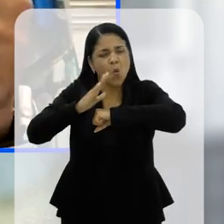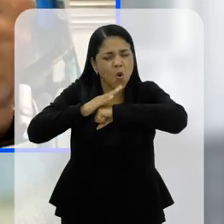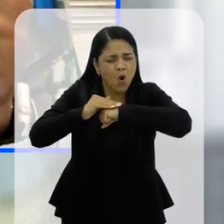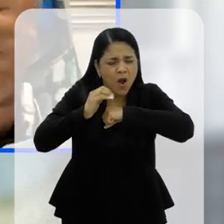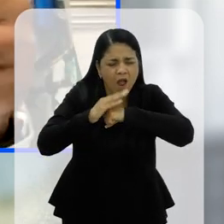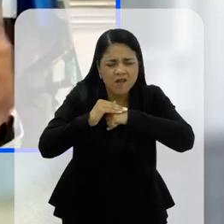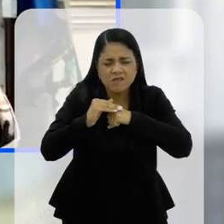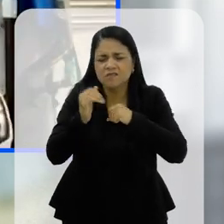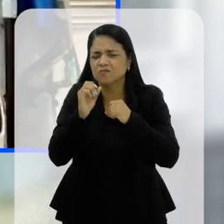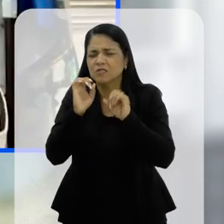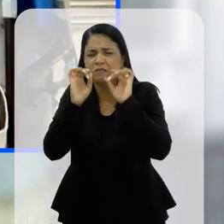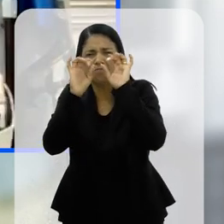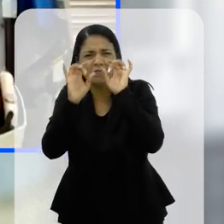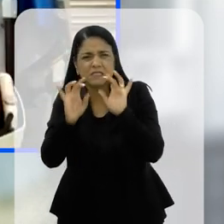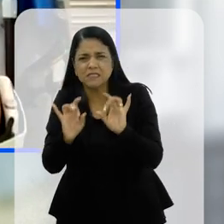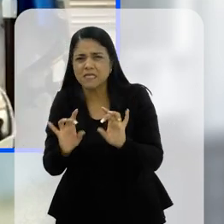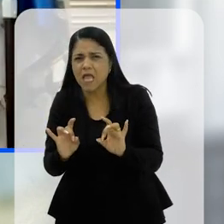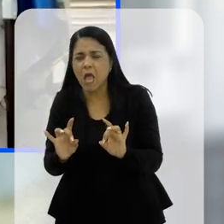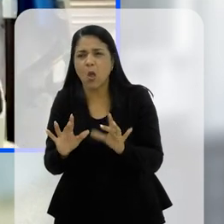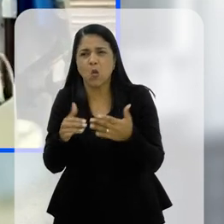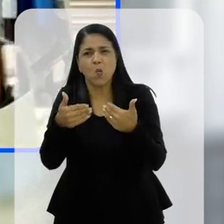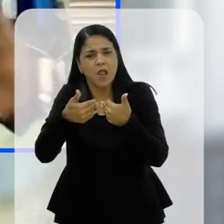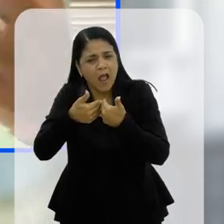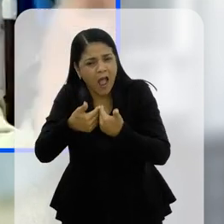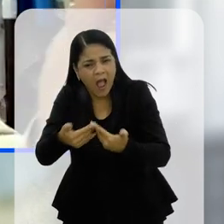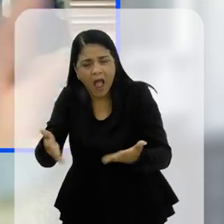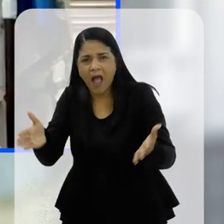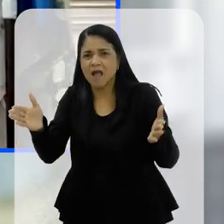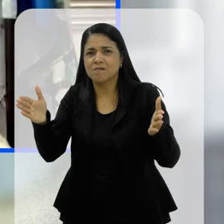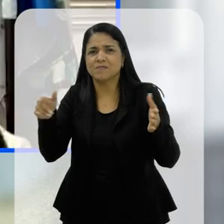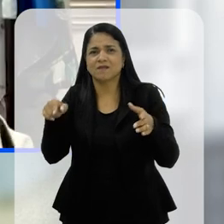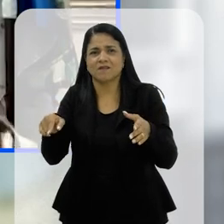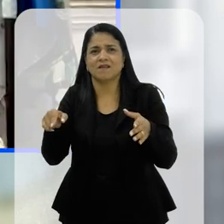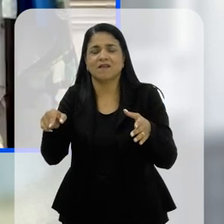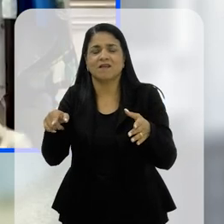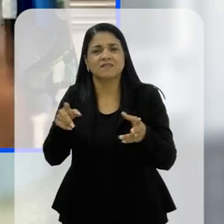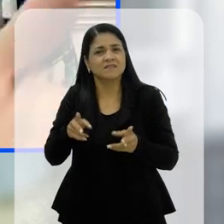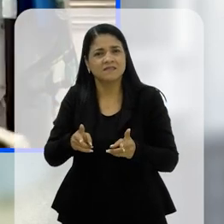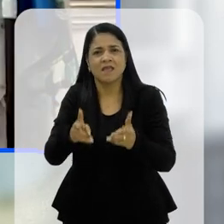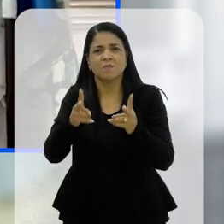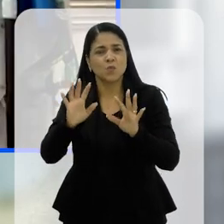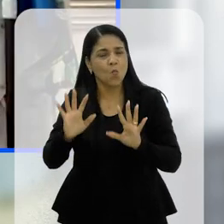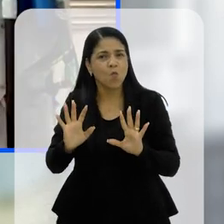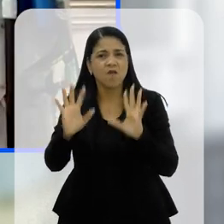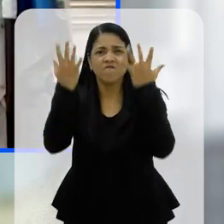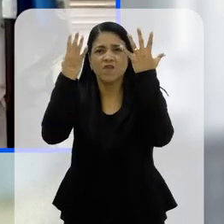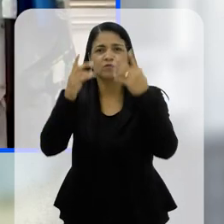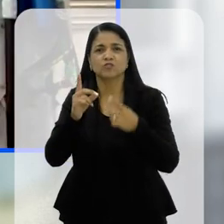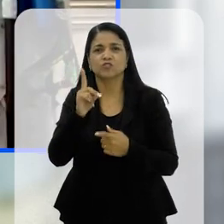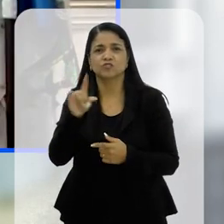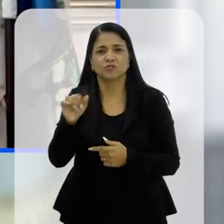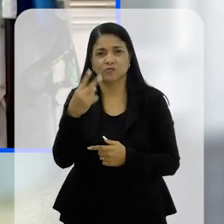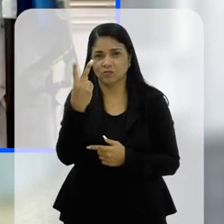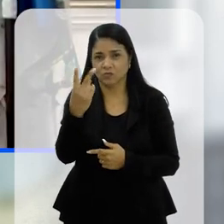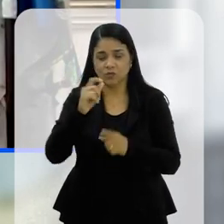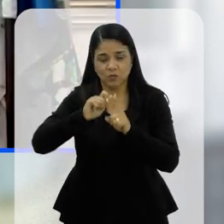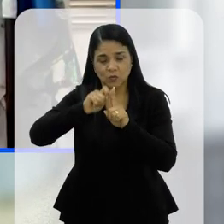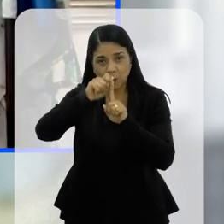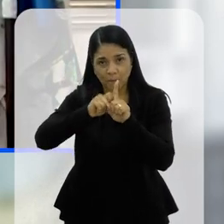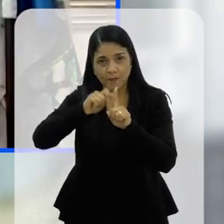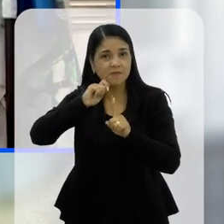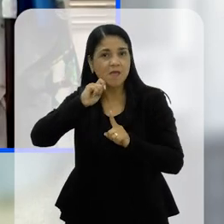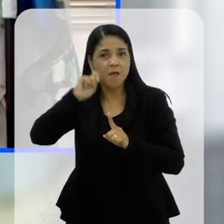tem um carinho muito especial, sem nenhuma vaidade, abre as palavras, abre lá, na época, sempre o evento, dia 2